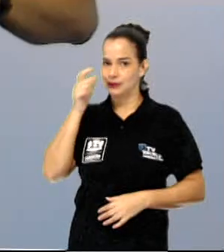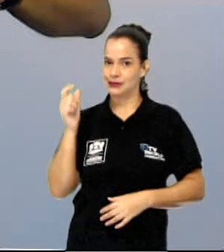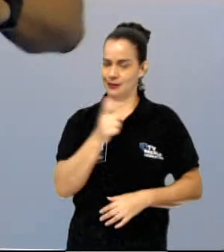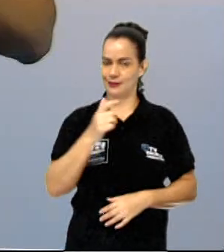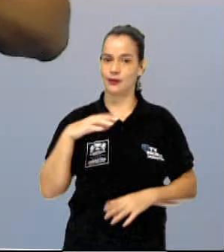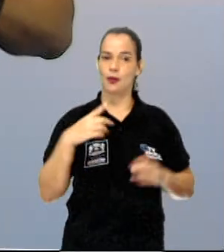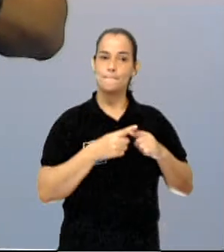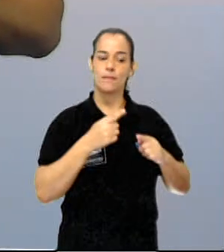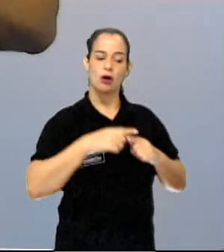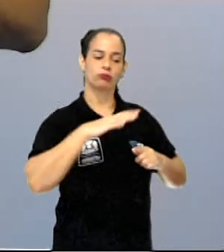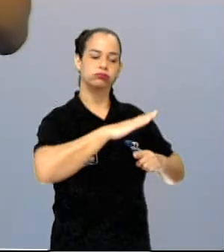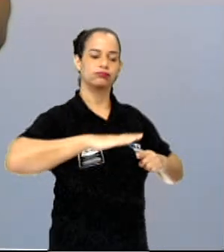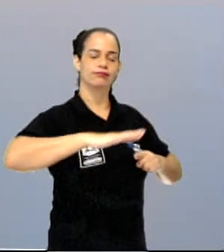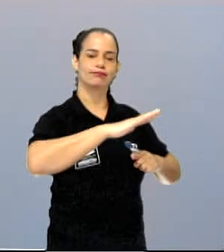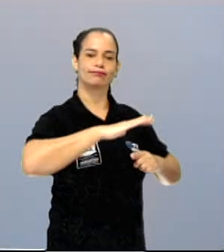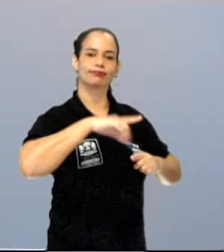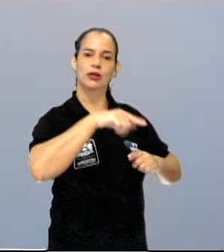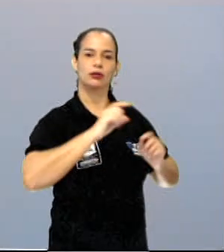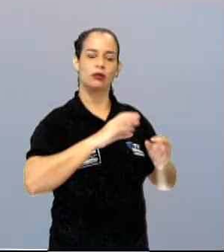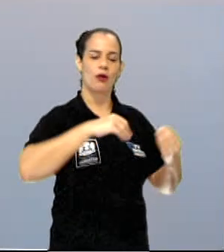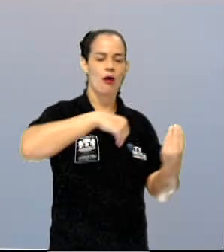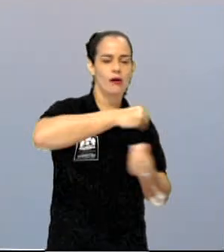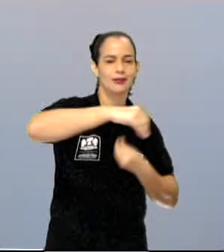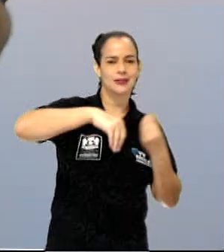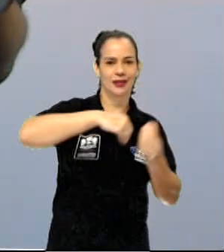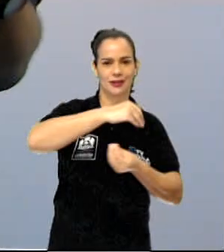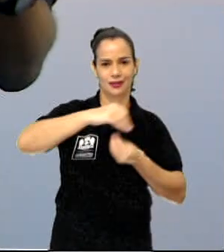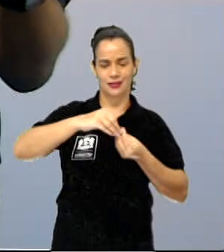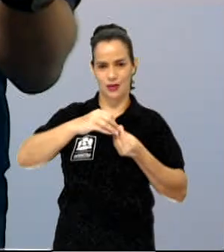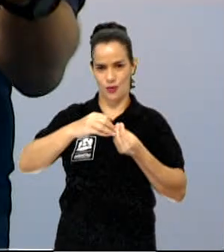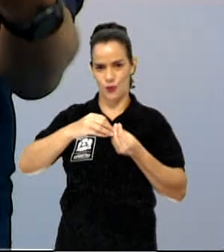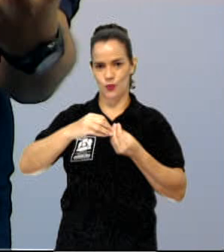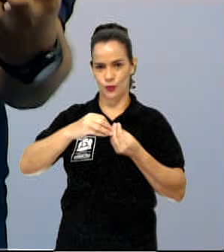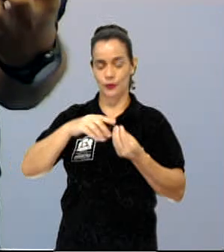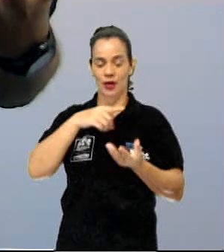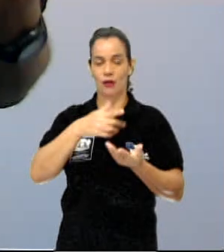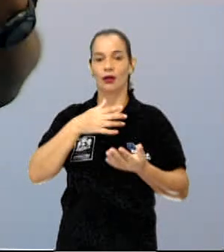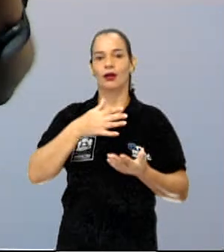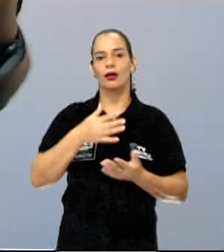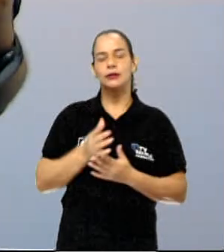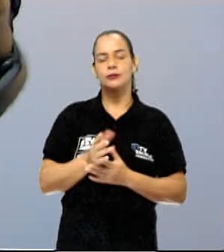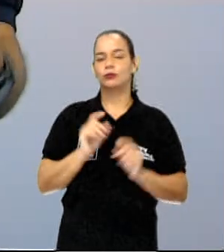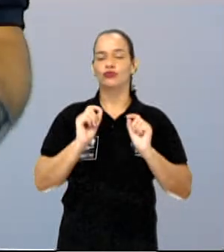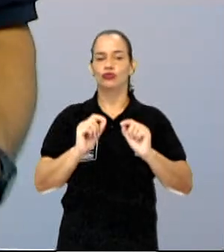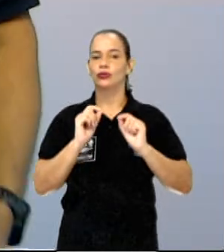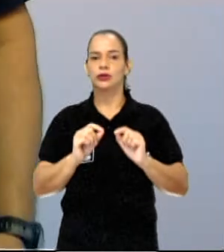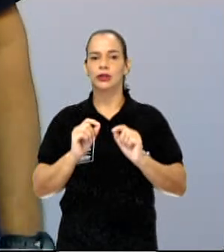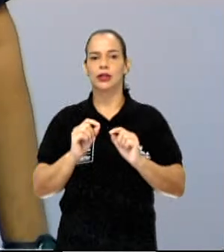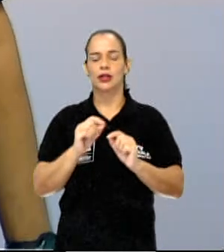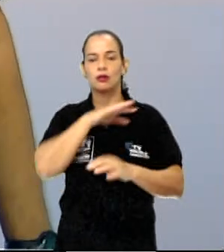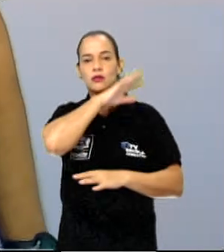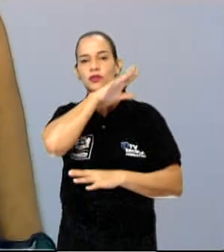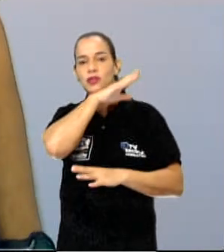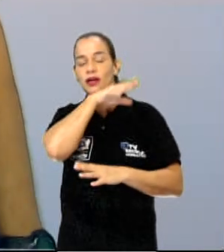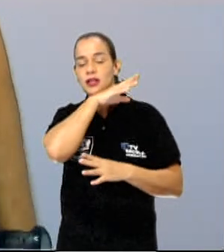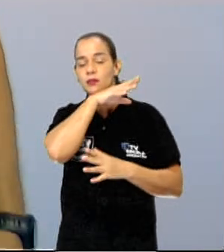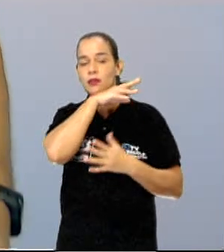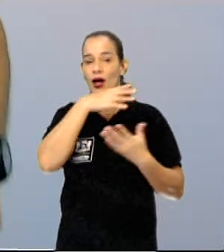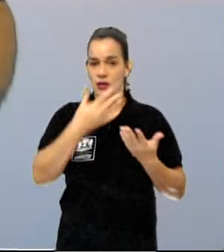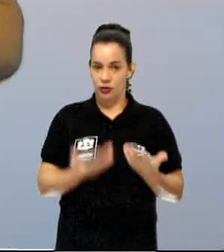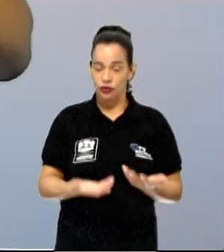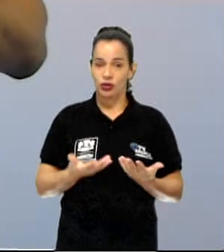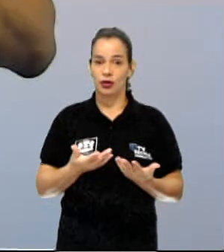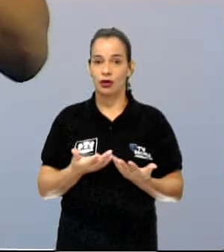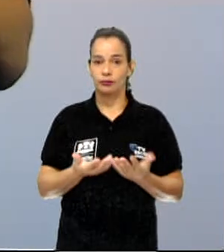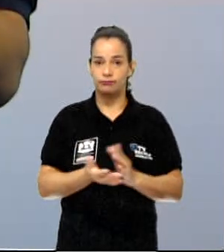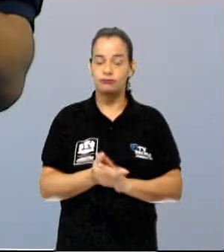manguezal, o ecossistema, ele está na transição entre o ambiente marinho, da água salgada, e o ambiente da água doce.